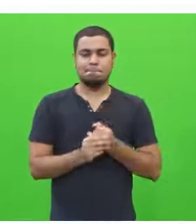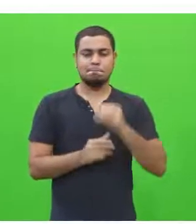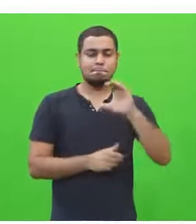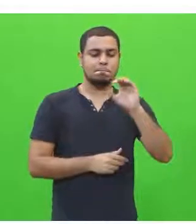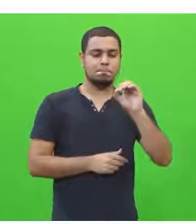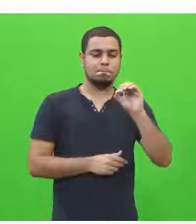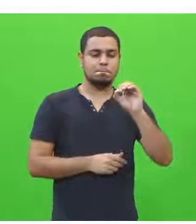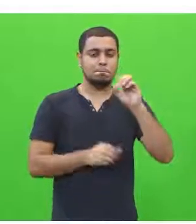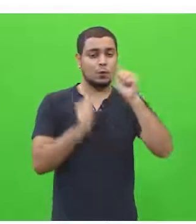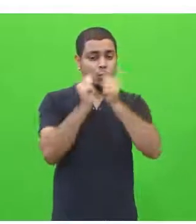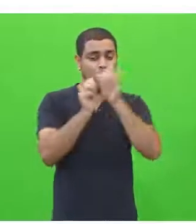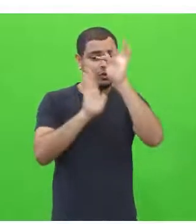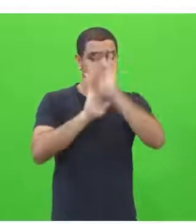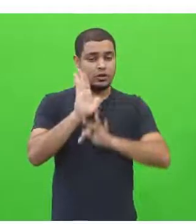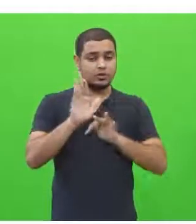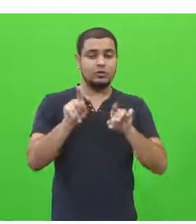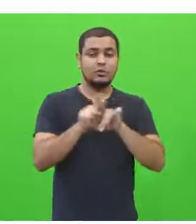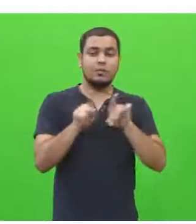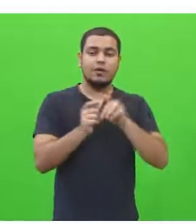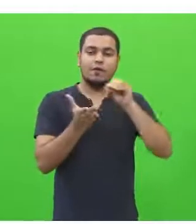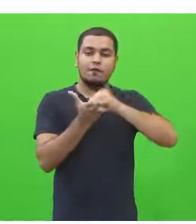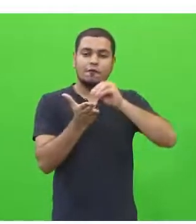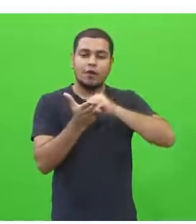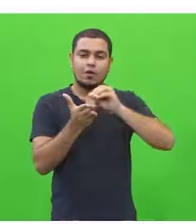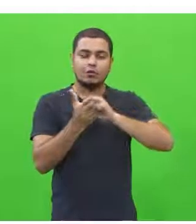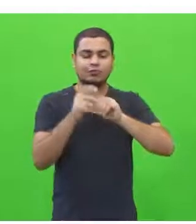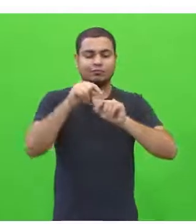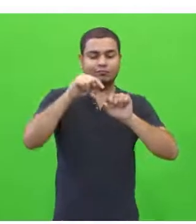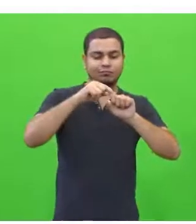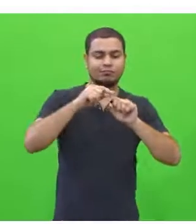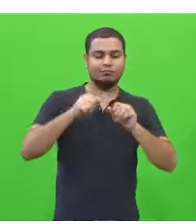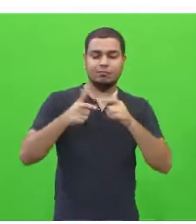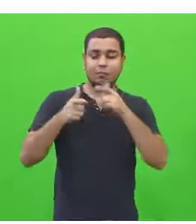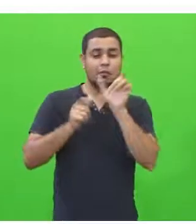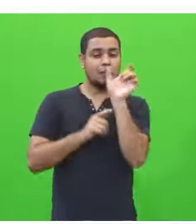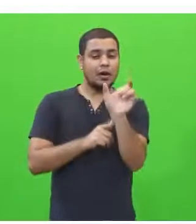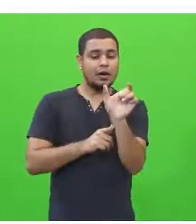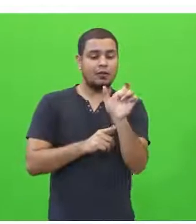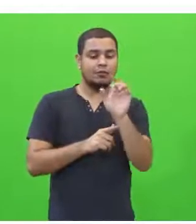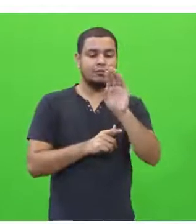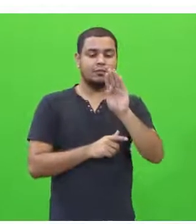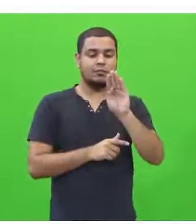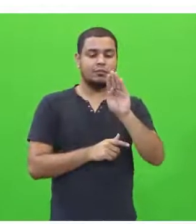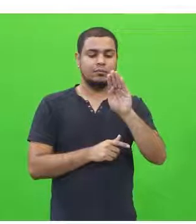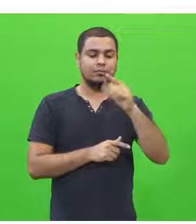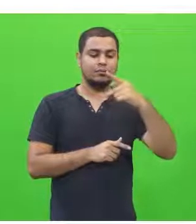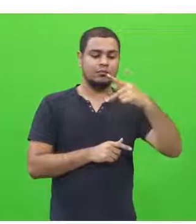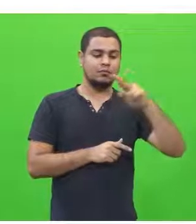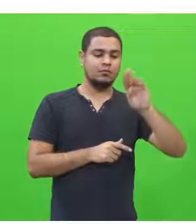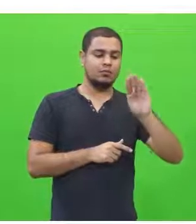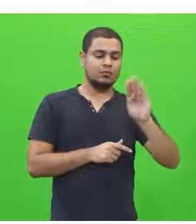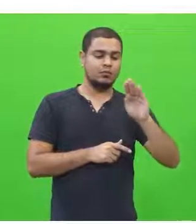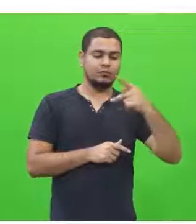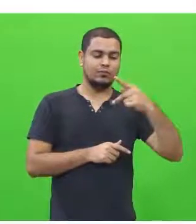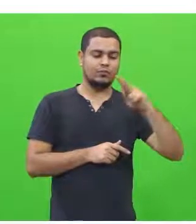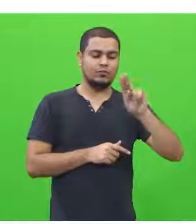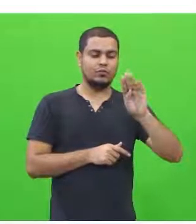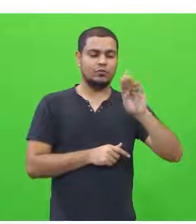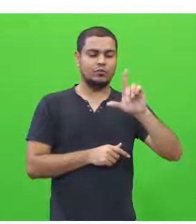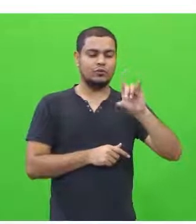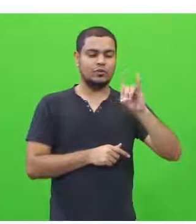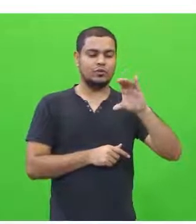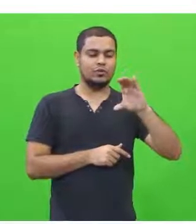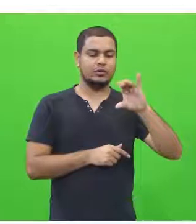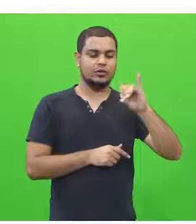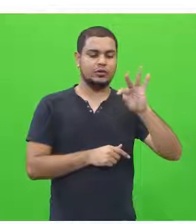Nós temos problema de acentuação gráfica na palavra publicitárias, publicitarias. Uma